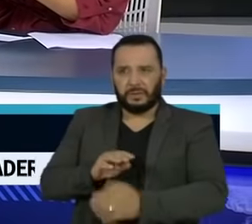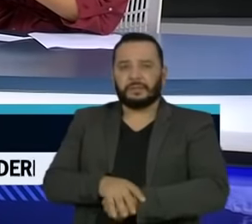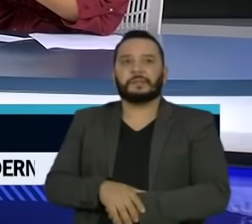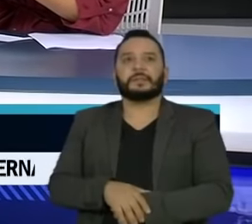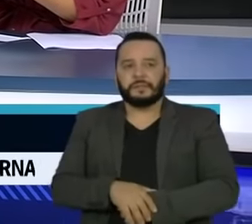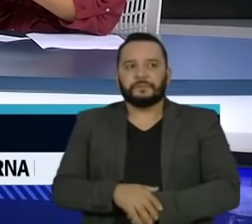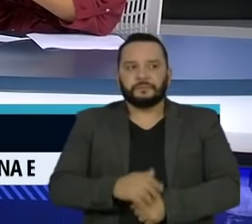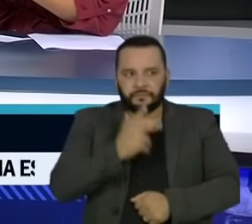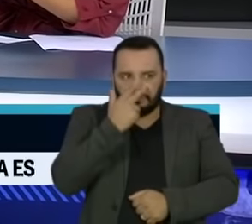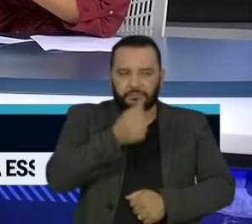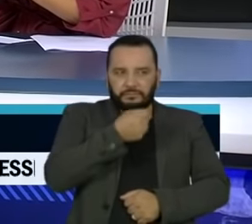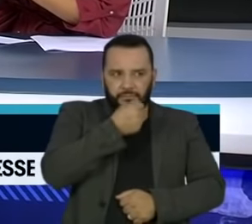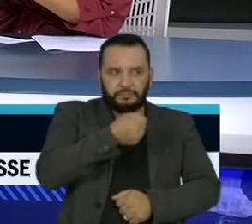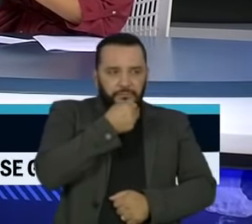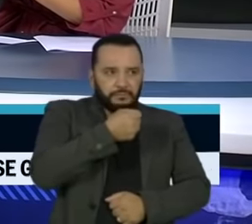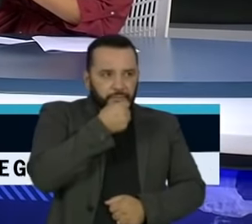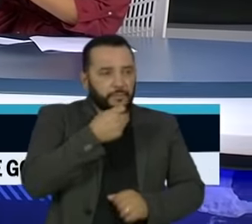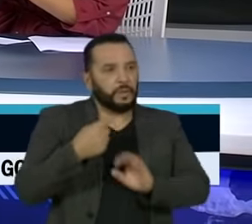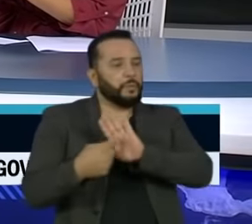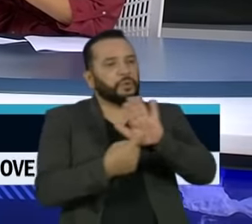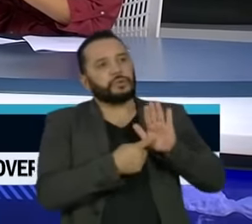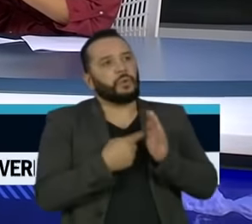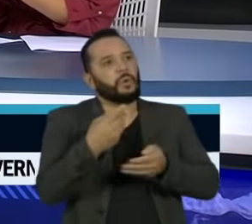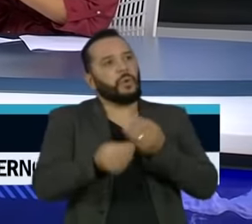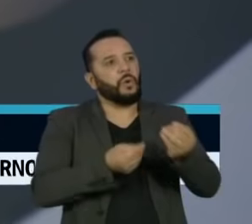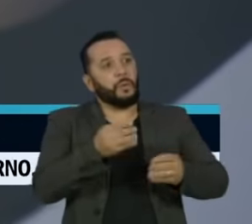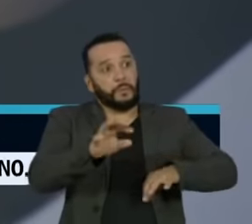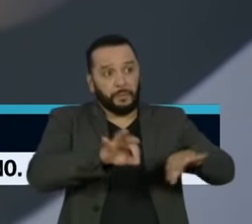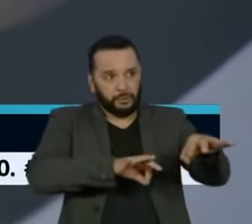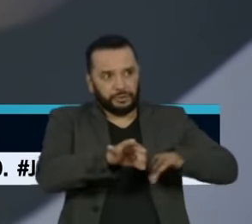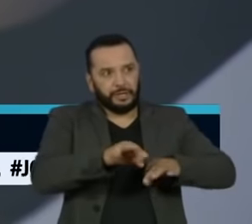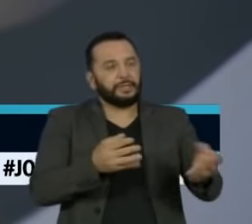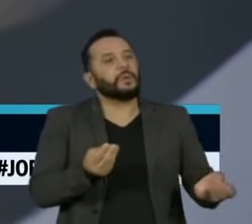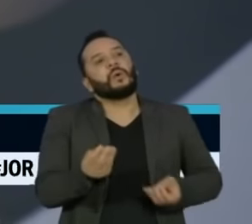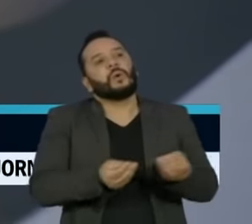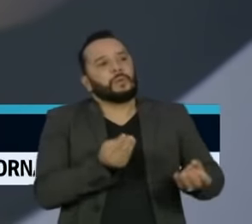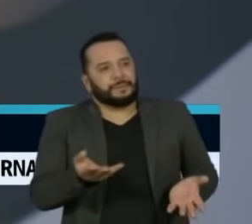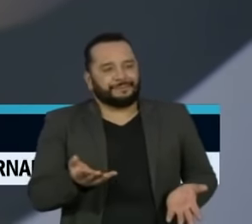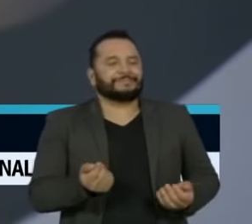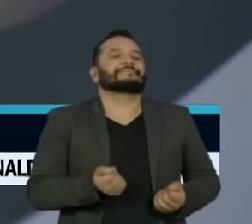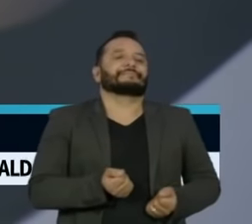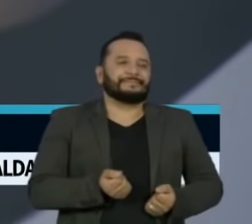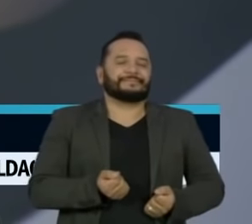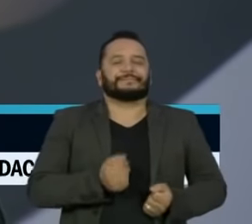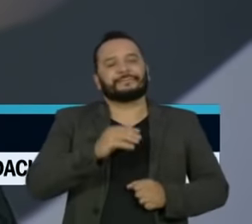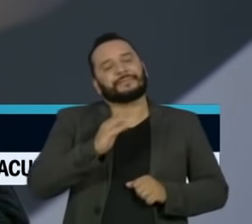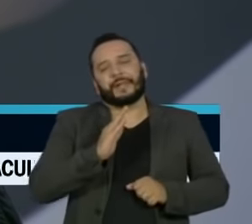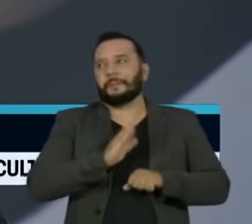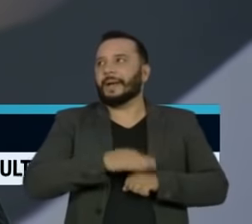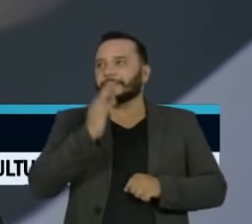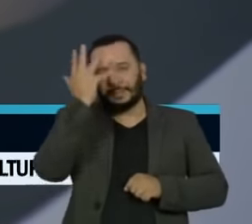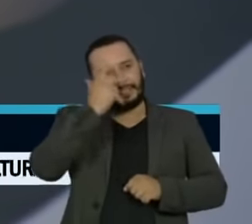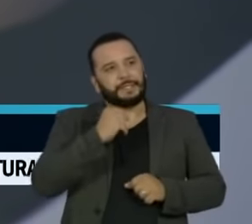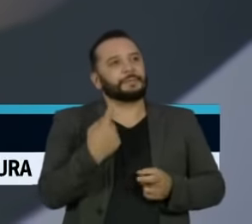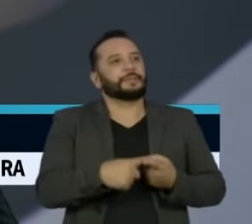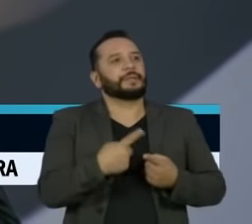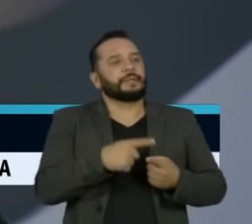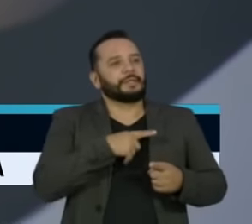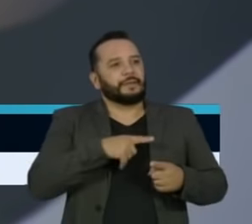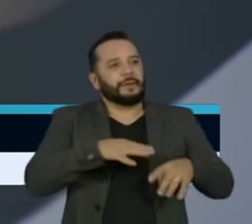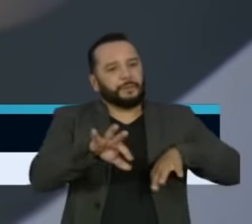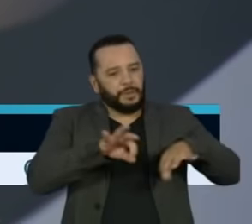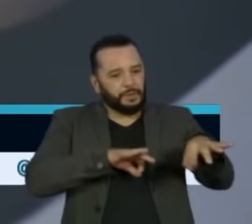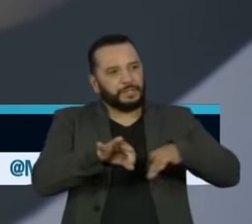reportagem mostra como esse tipo de projeto funciona e o que eu acho mais bonito é que é um projeto que teve justamente